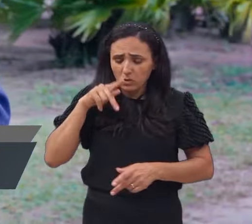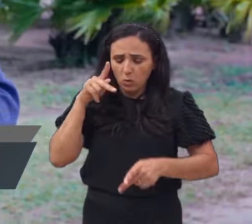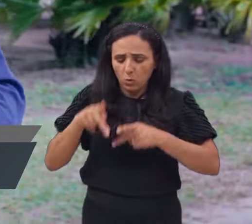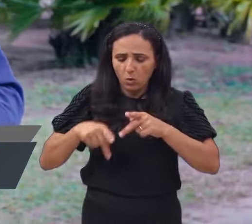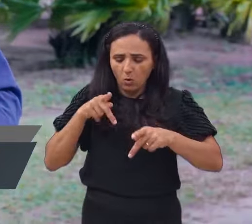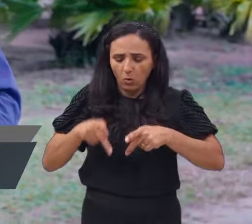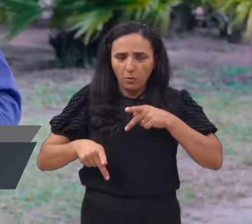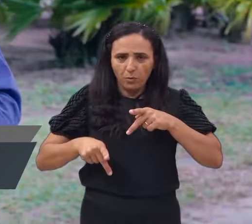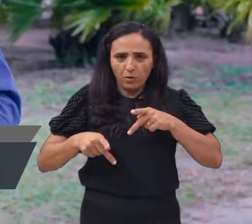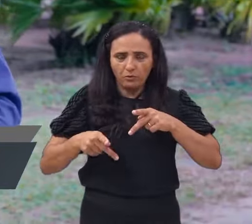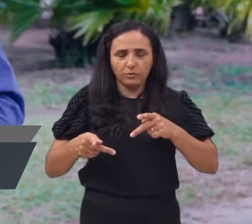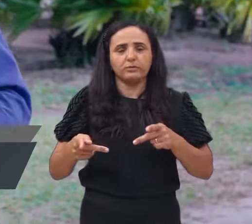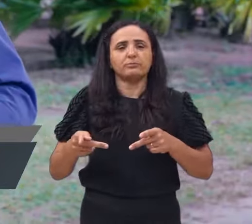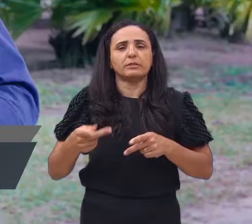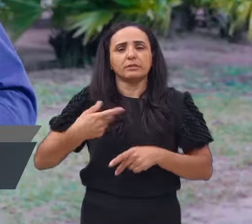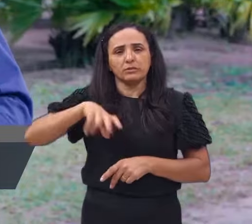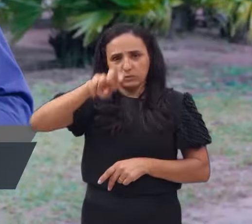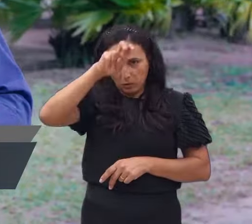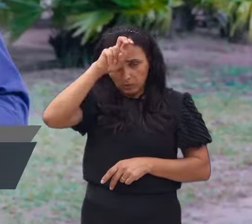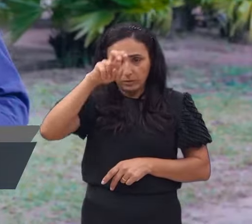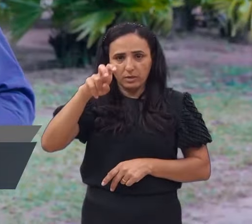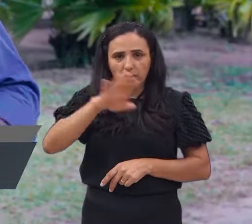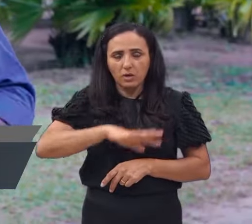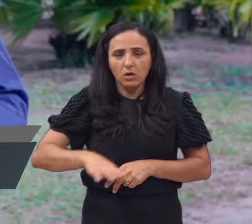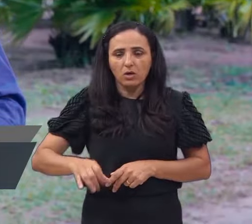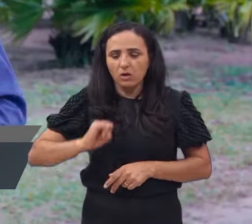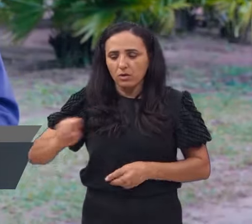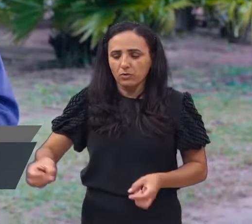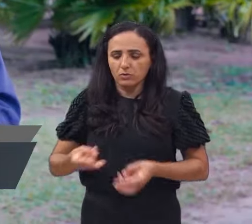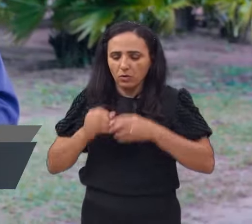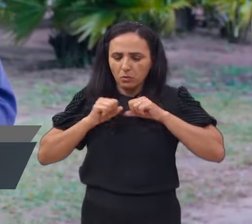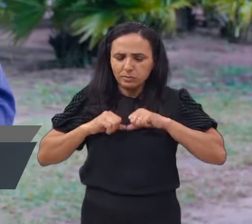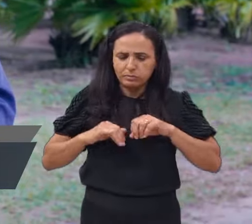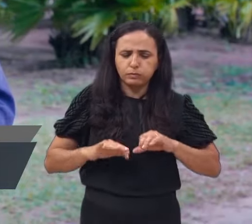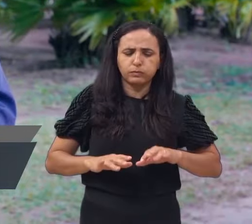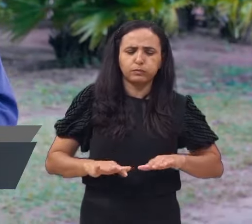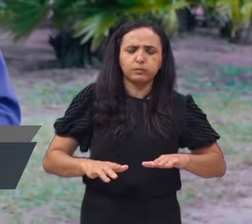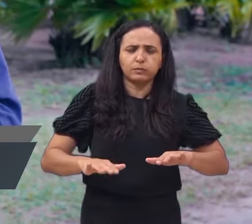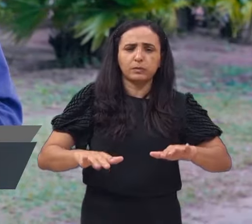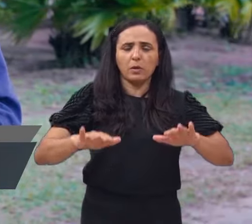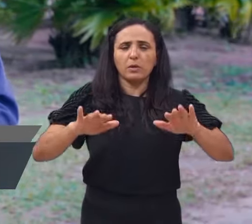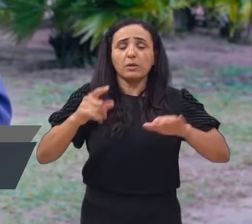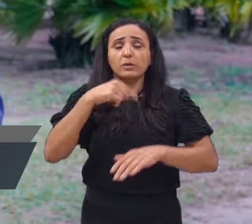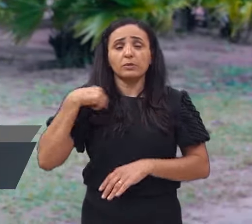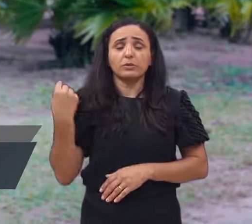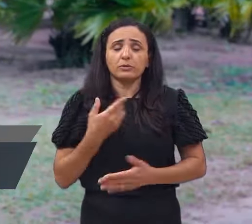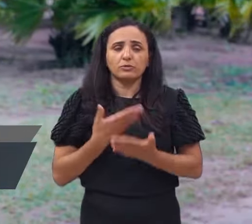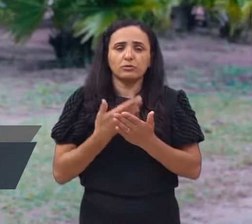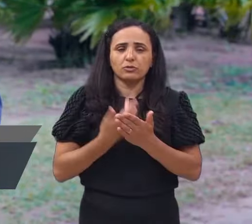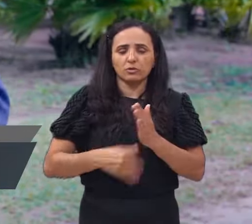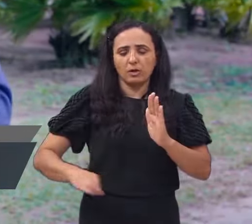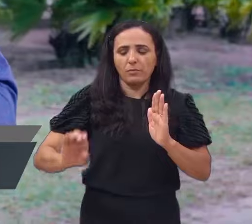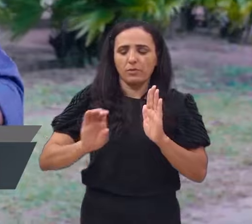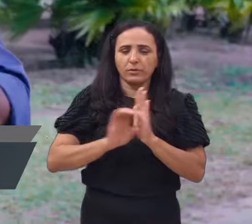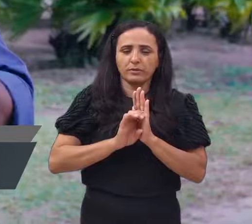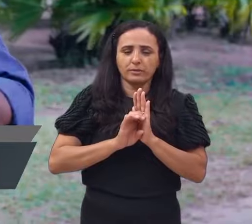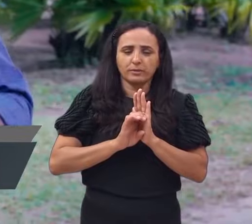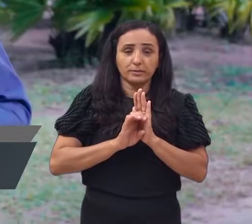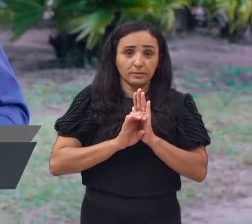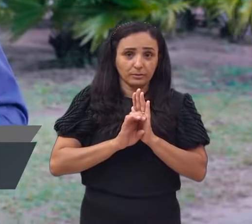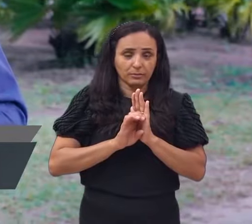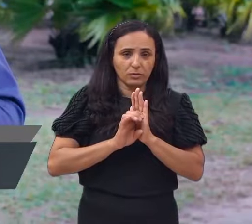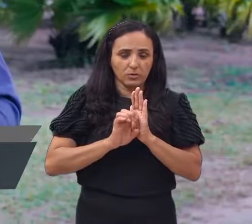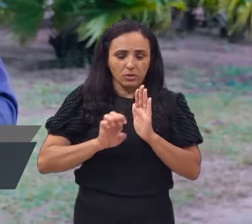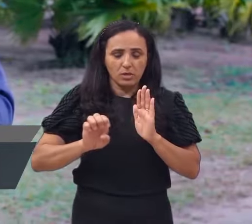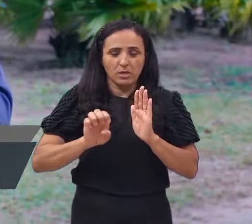Egito, o Senhor também fez a promessa de dar nomes. É isso mesmo, quando estamos no livro de Êxodo, no capítulo